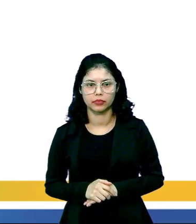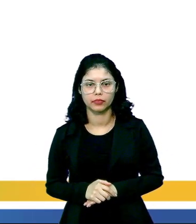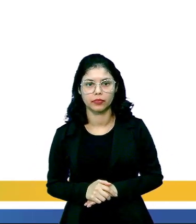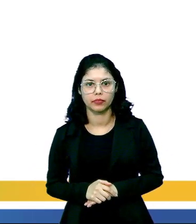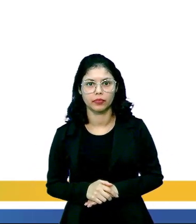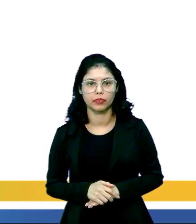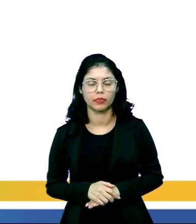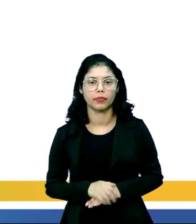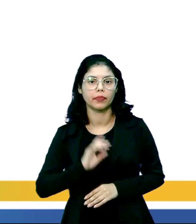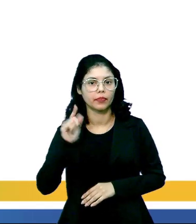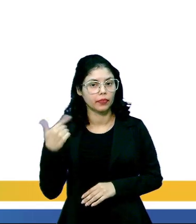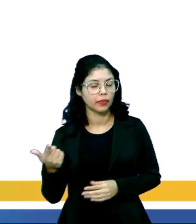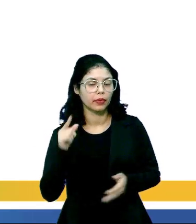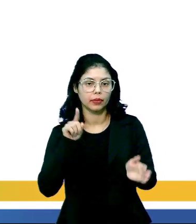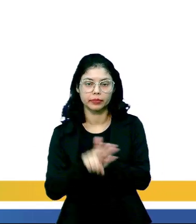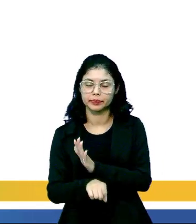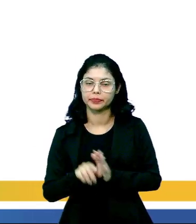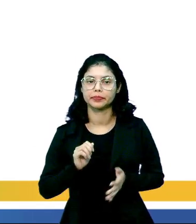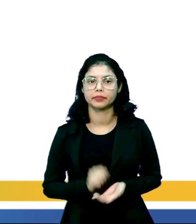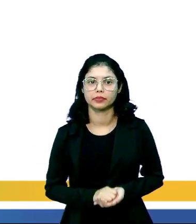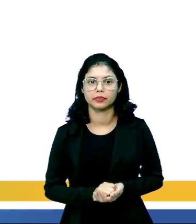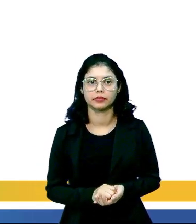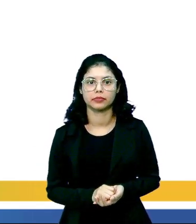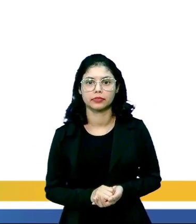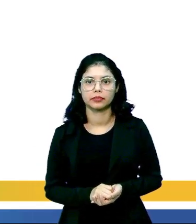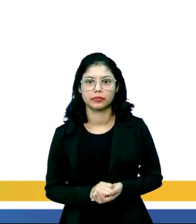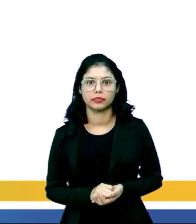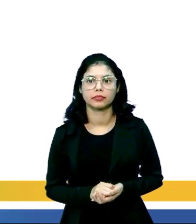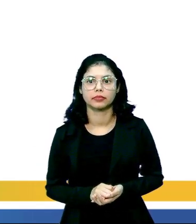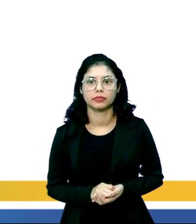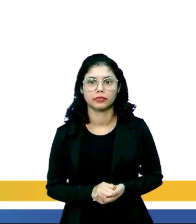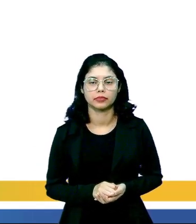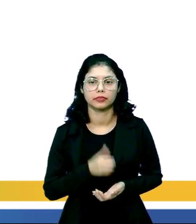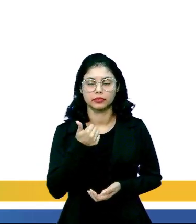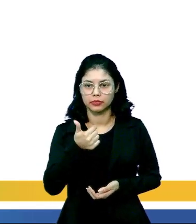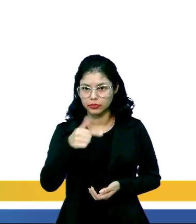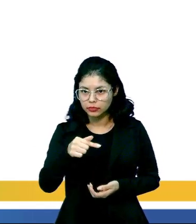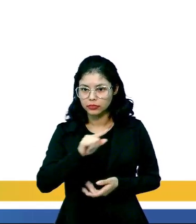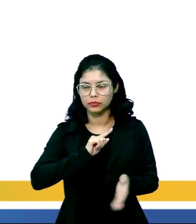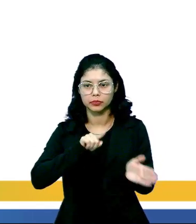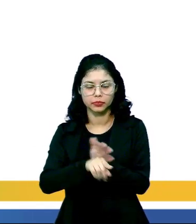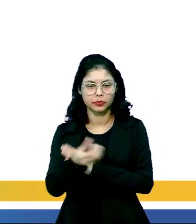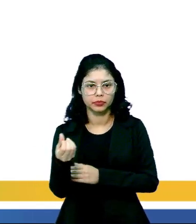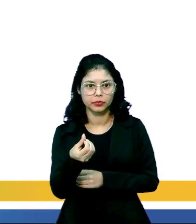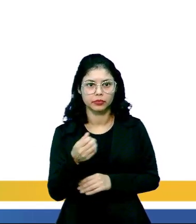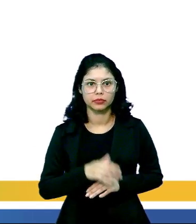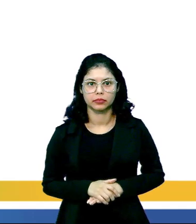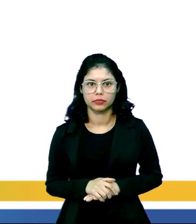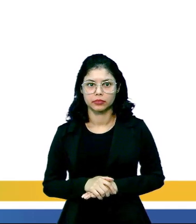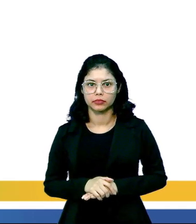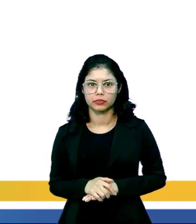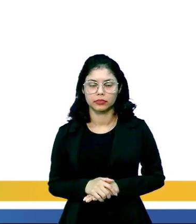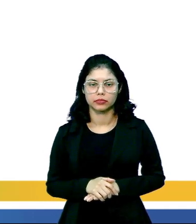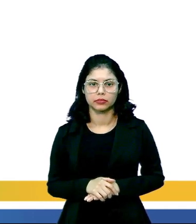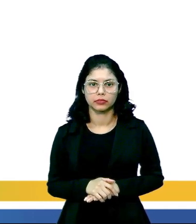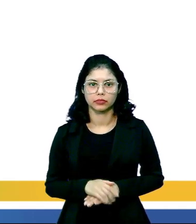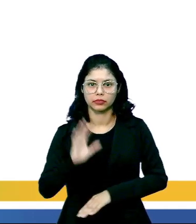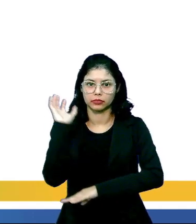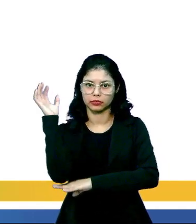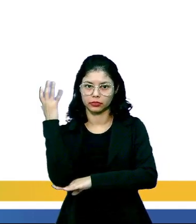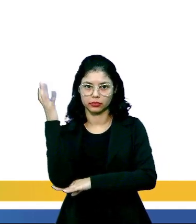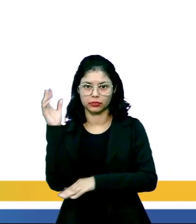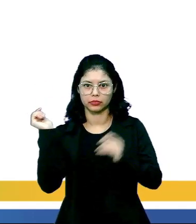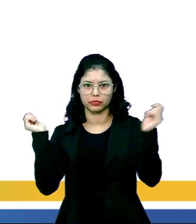Na questão, na próxima questão, que é lá da página 17, questão 6, temos a seguinte situação.